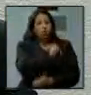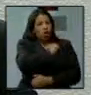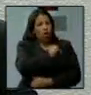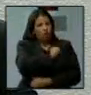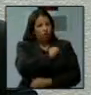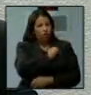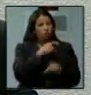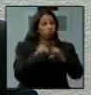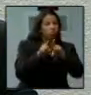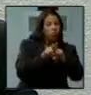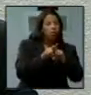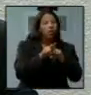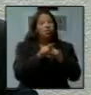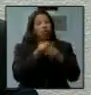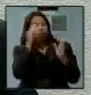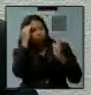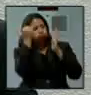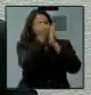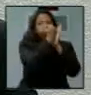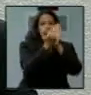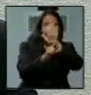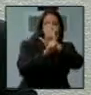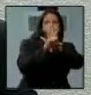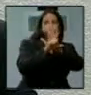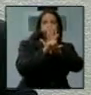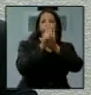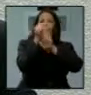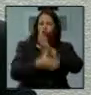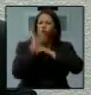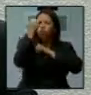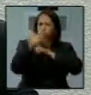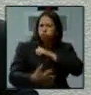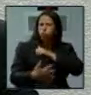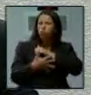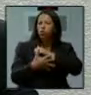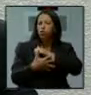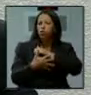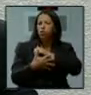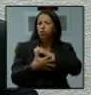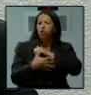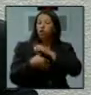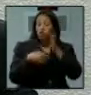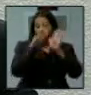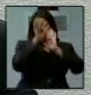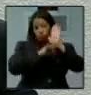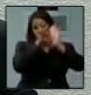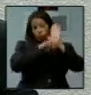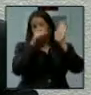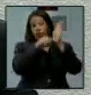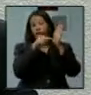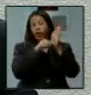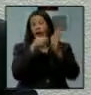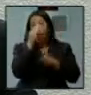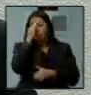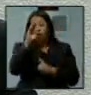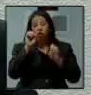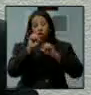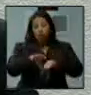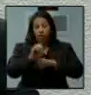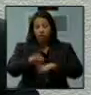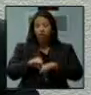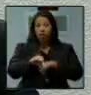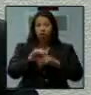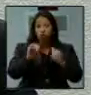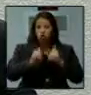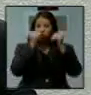partir dos seus enunciados, como muito bem pontuado na exposição de motivos que o encaminha, que ressalta as instituições comunitárias de interesse público,